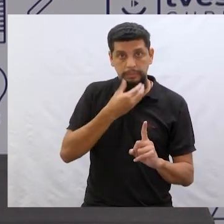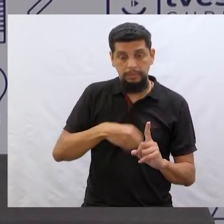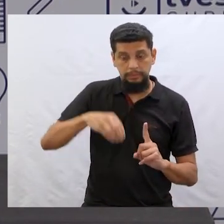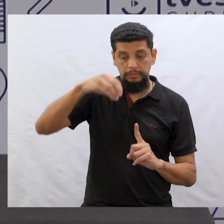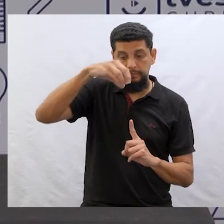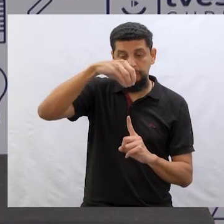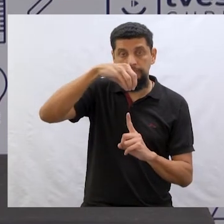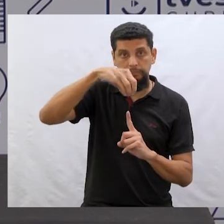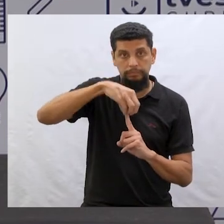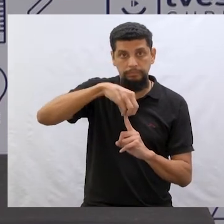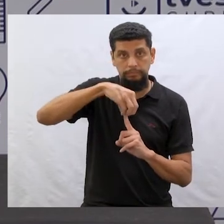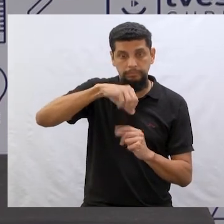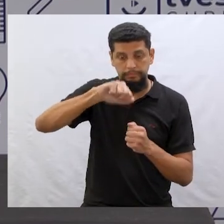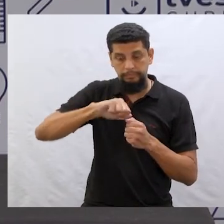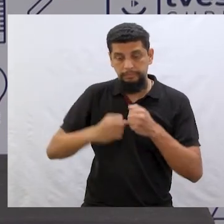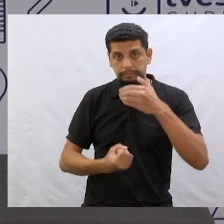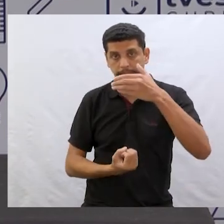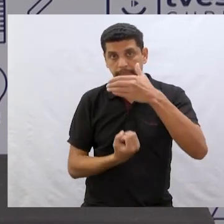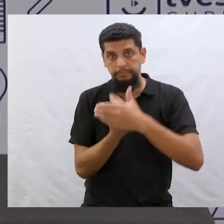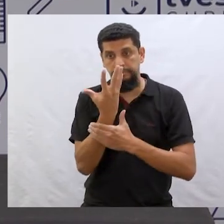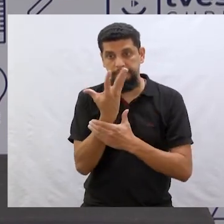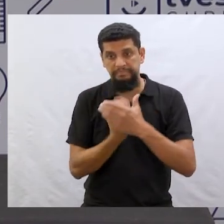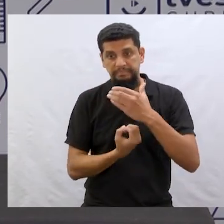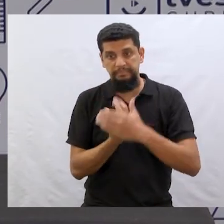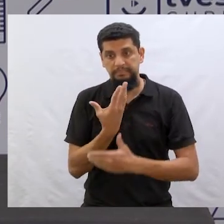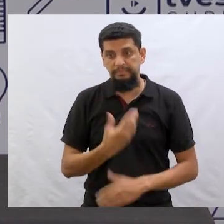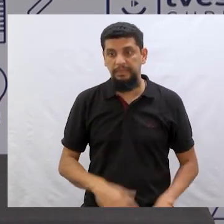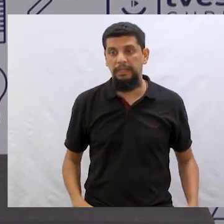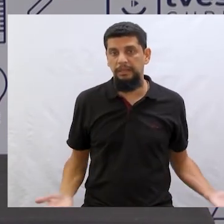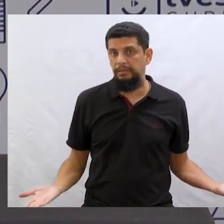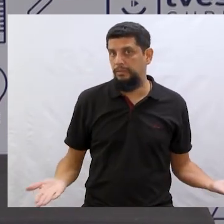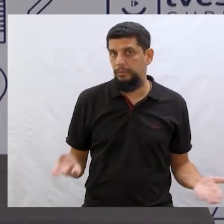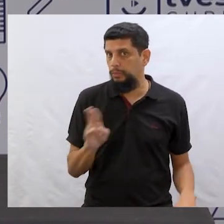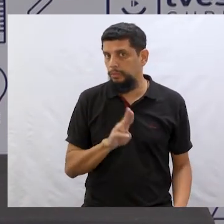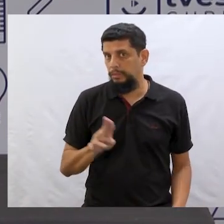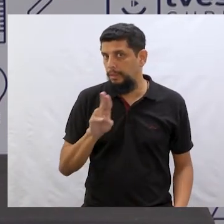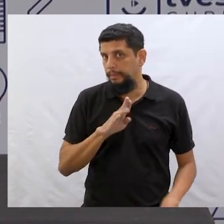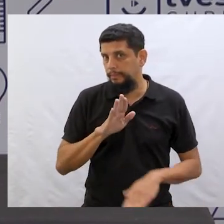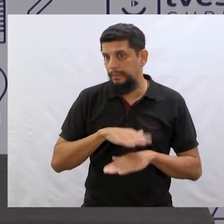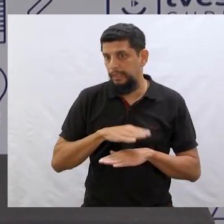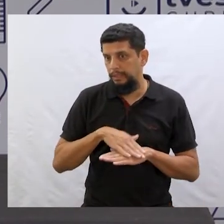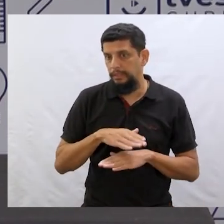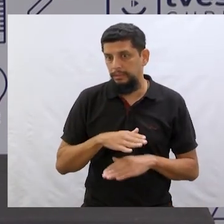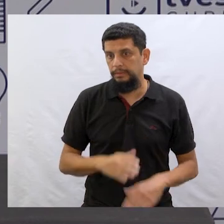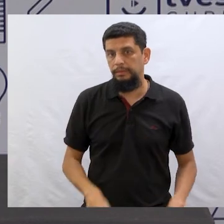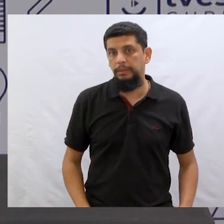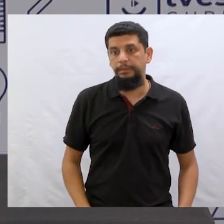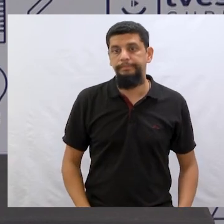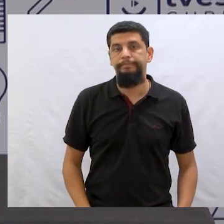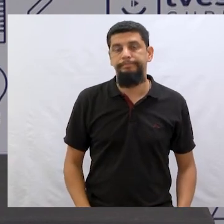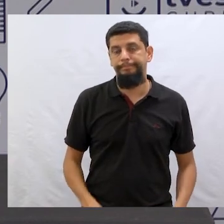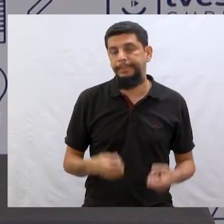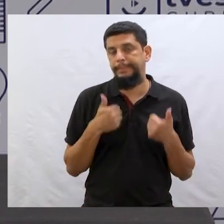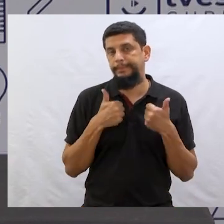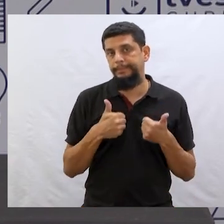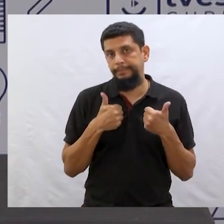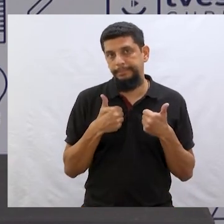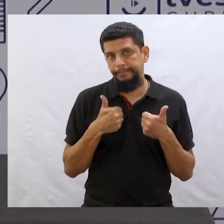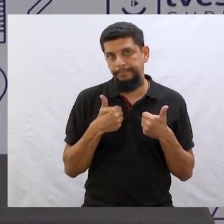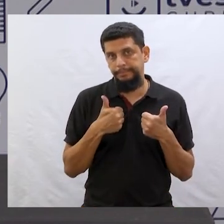querendo dizer? O leão é o rei da criação. A gente não usa tanto, né? Agora mais. Mas já foi bastante usar.